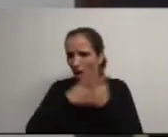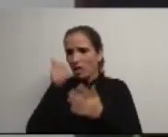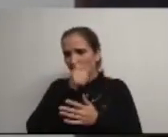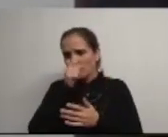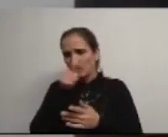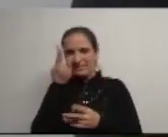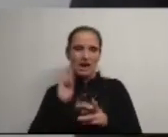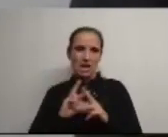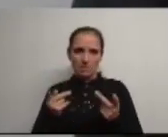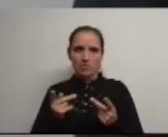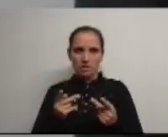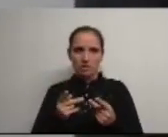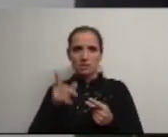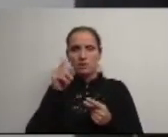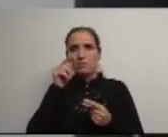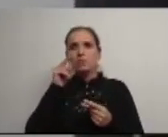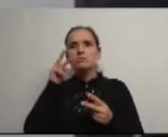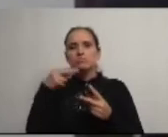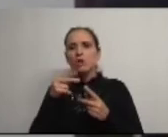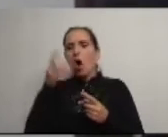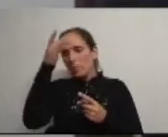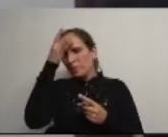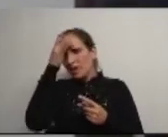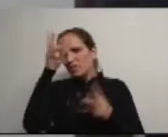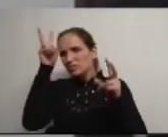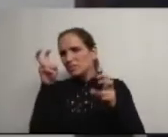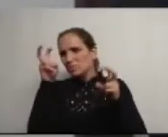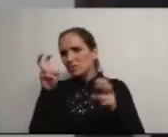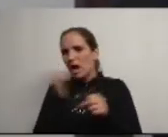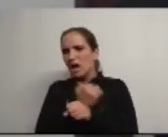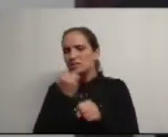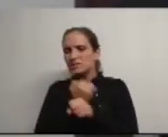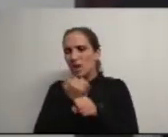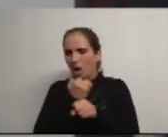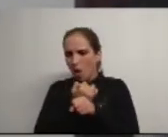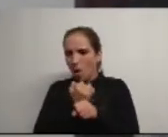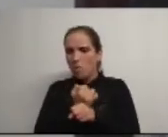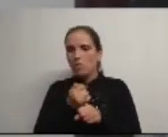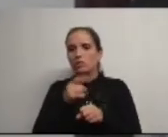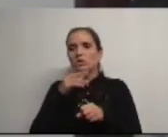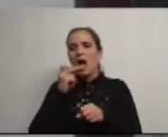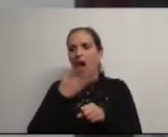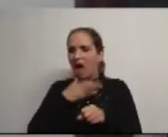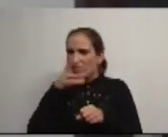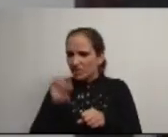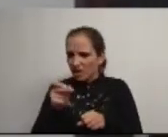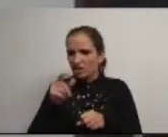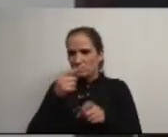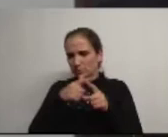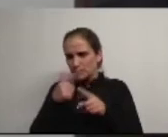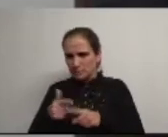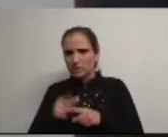Câmara Municipal a apreciação e emissão de opinião sobre a ação intermunicipal sobre a EADRA sobre o seu EBF